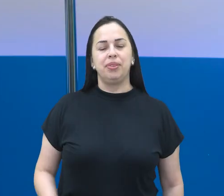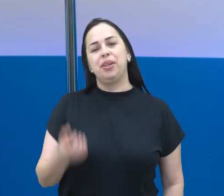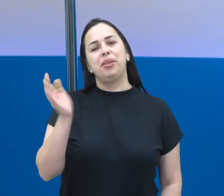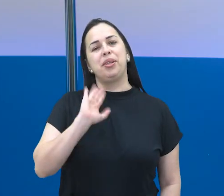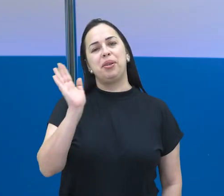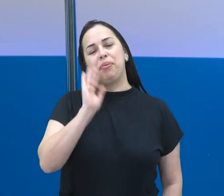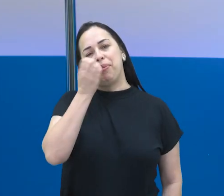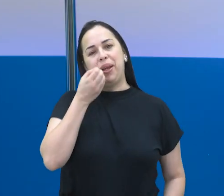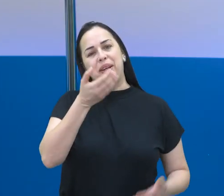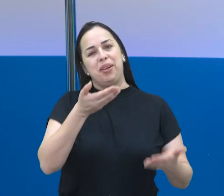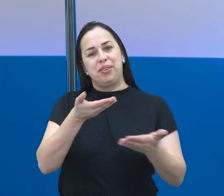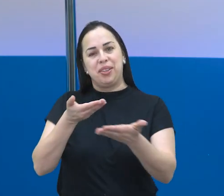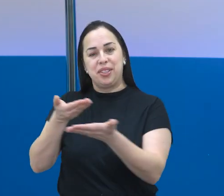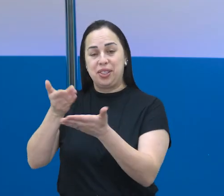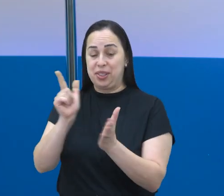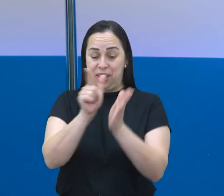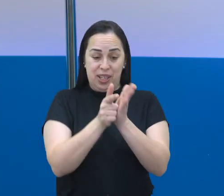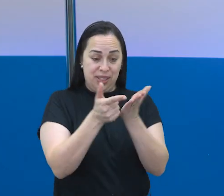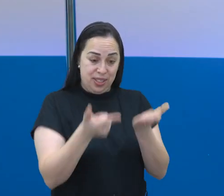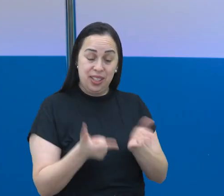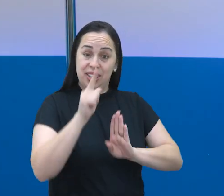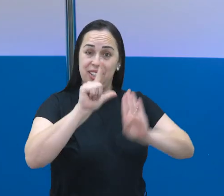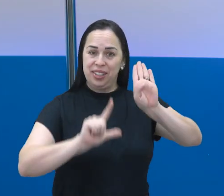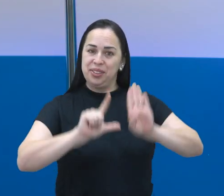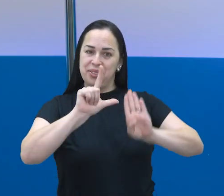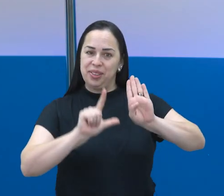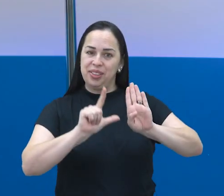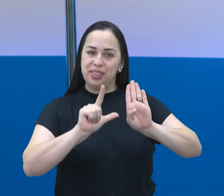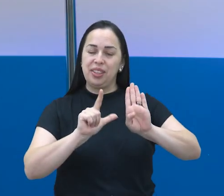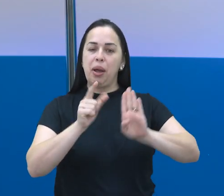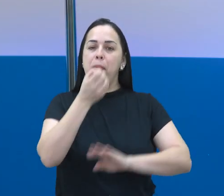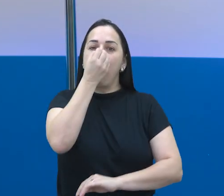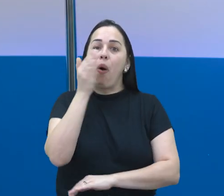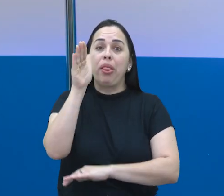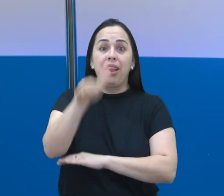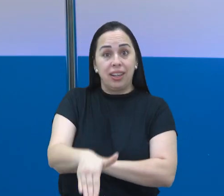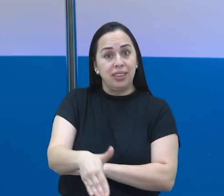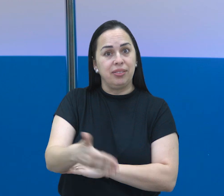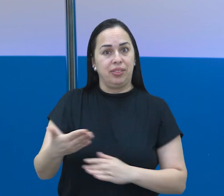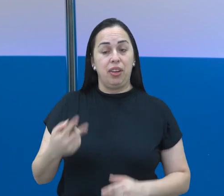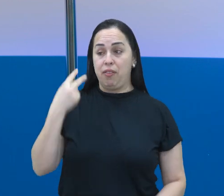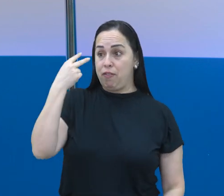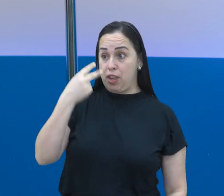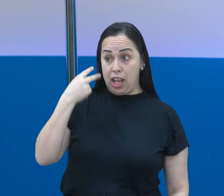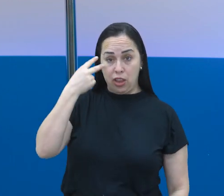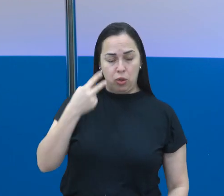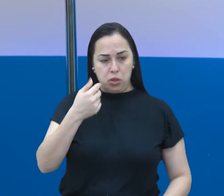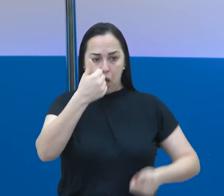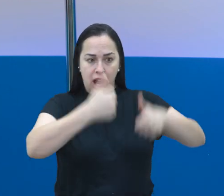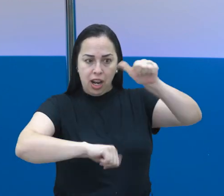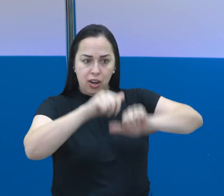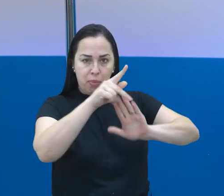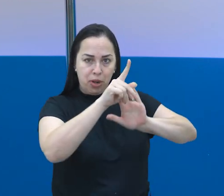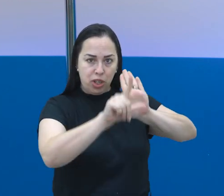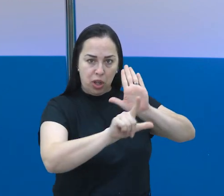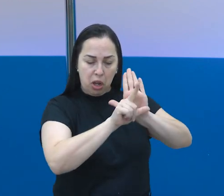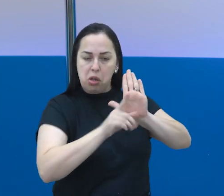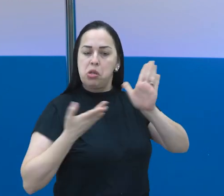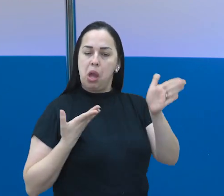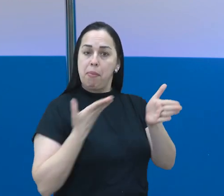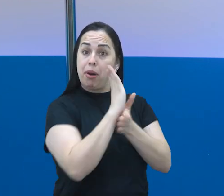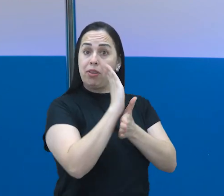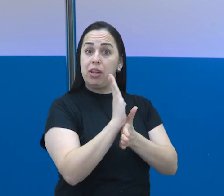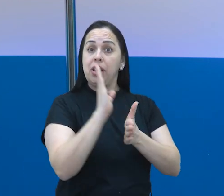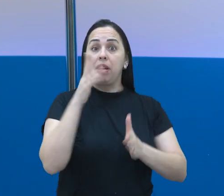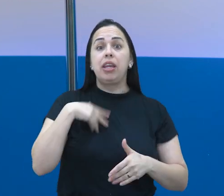Olá, seja bem-vindo ao Boletim Legislativo, ótima tarde. Vereadores aprovam o projeto que autoriza a